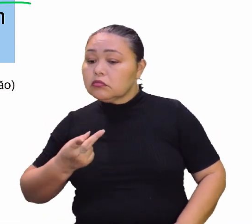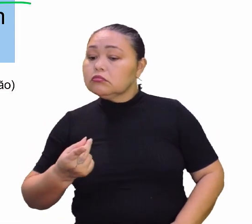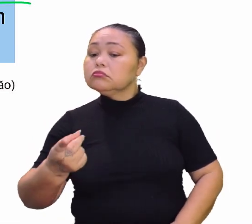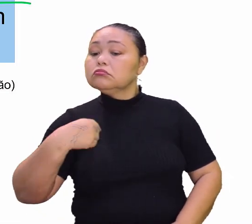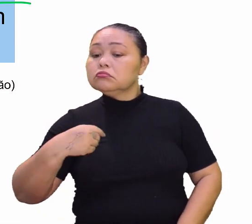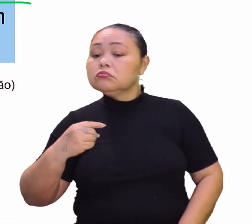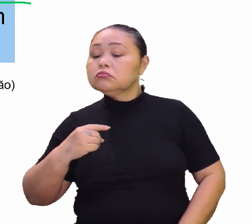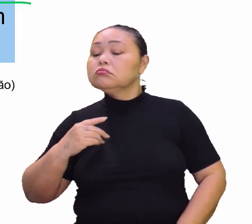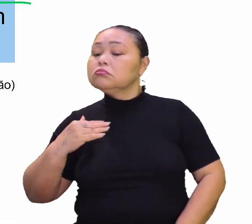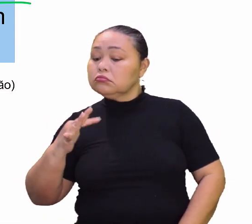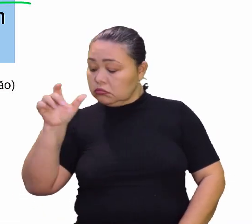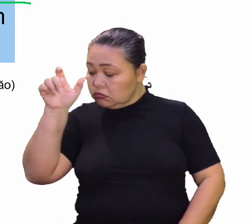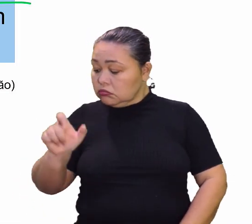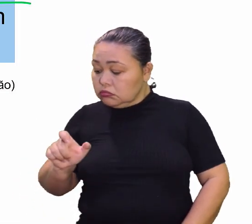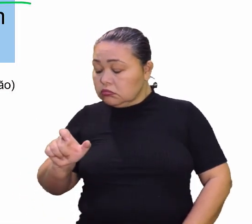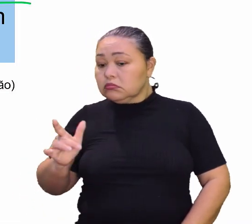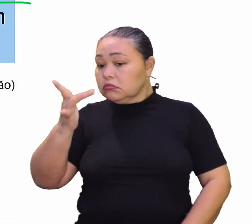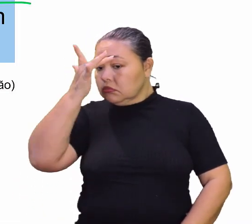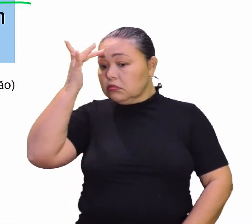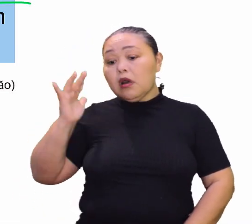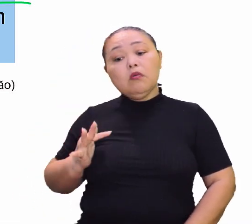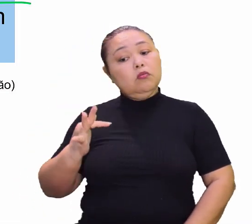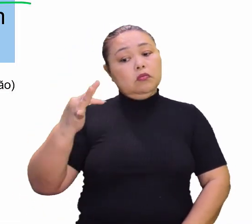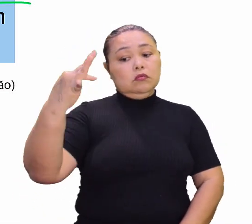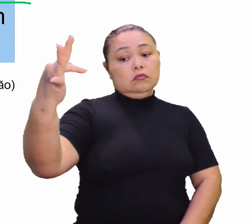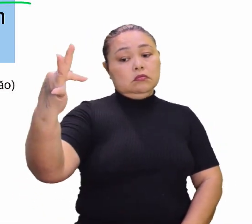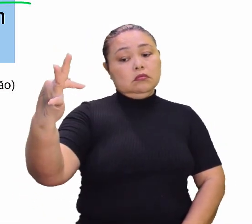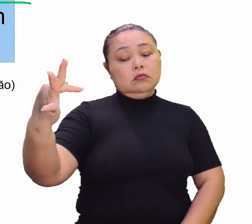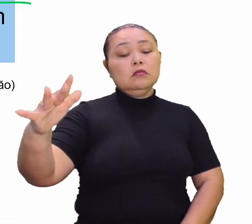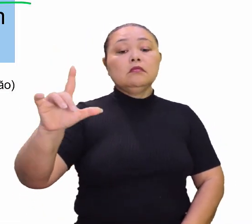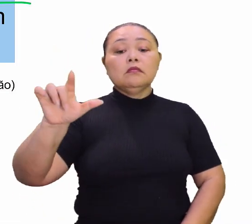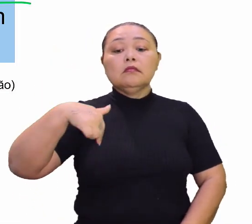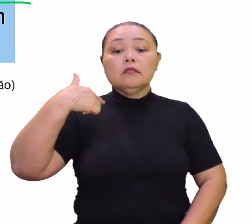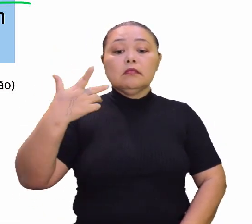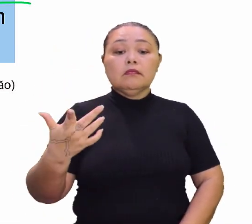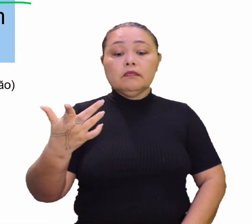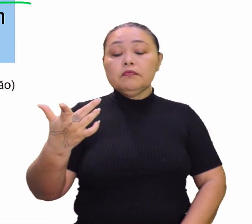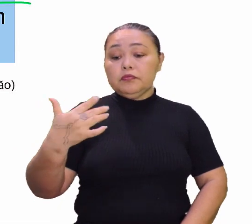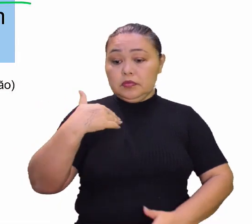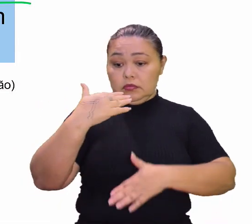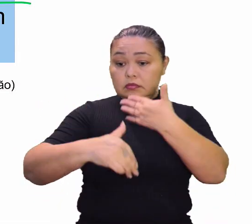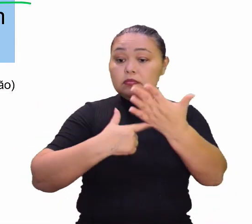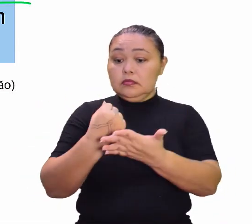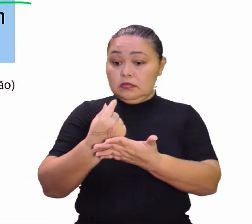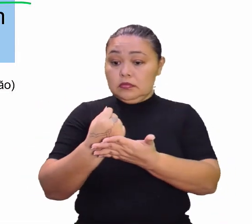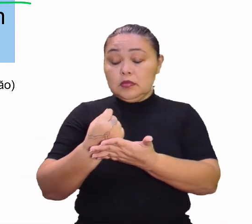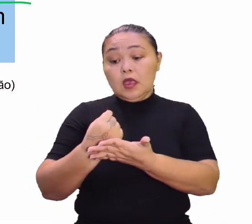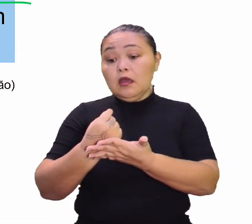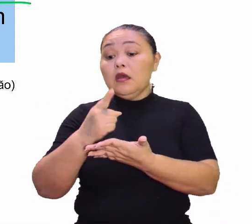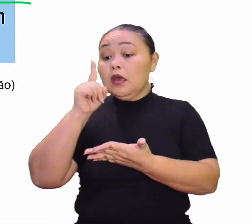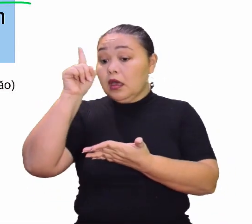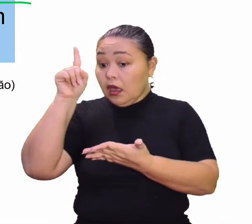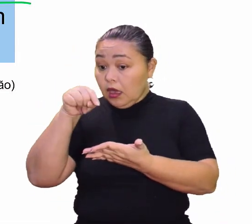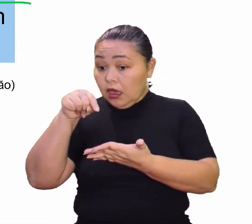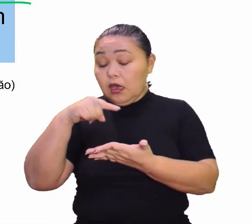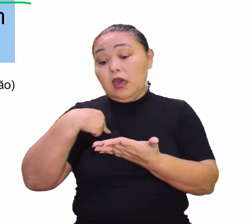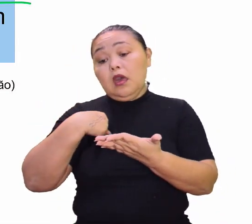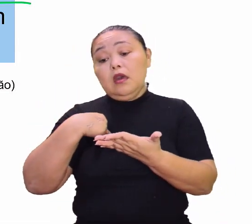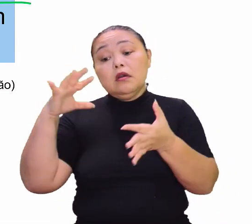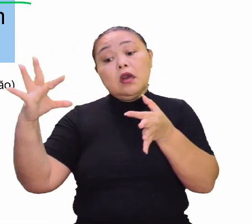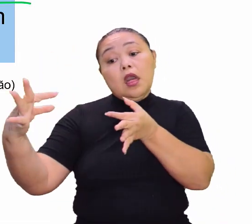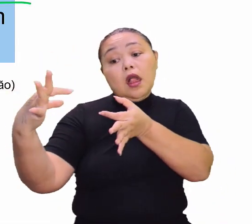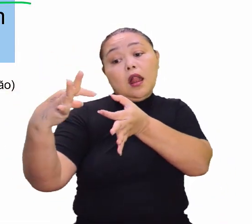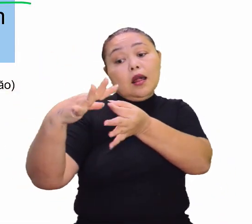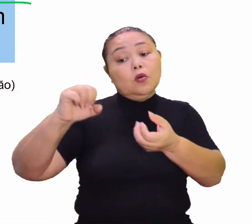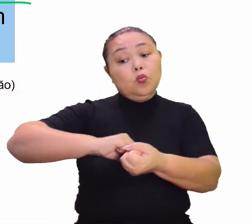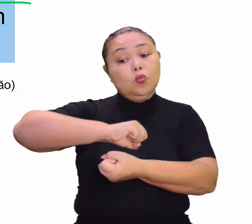Exato. Então, esse crescimento econômico, se ele for de uma forma sustentável, ele vai conseguir